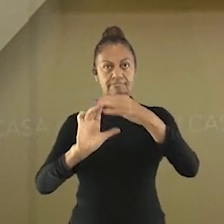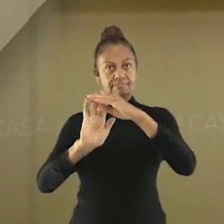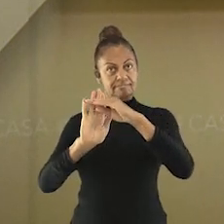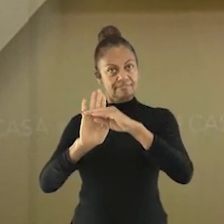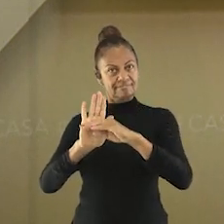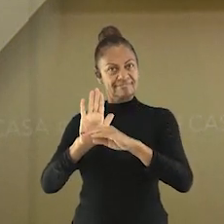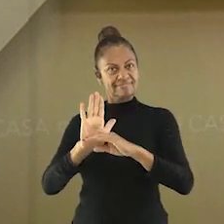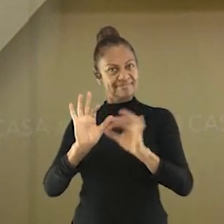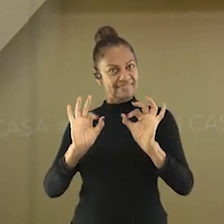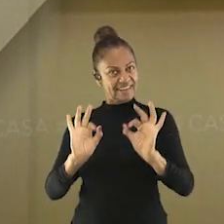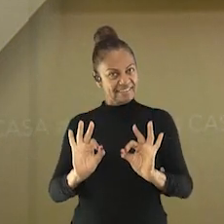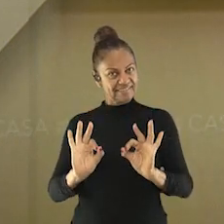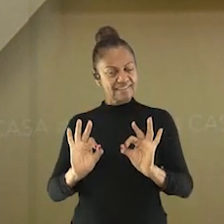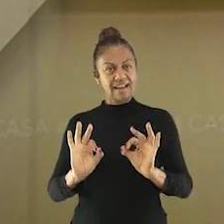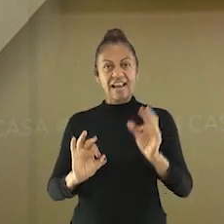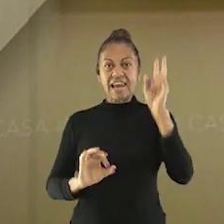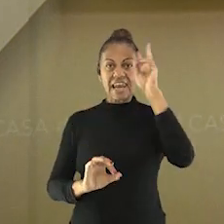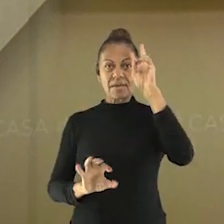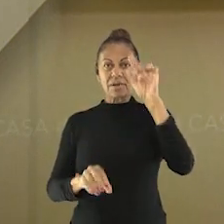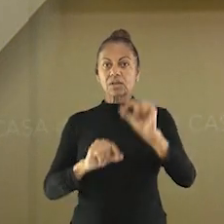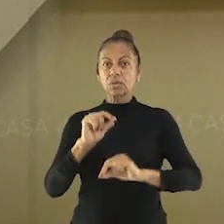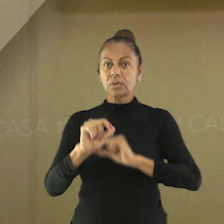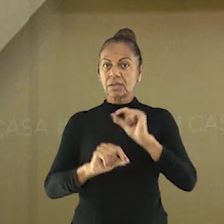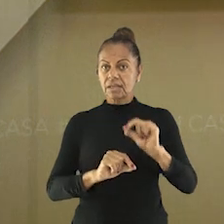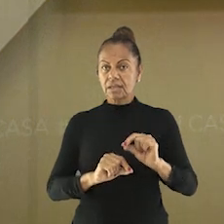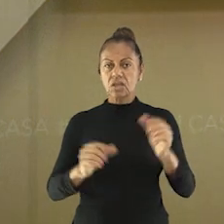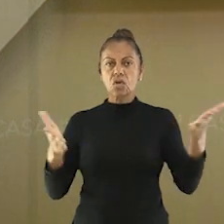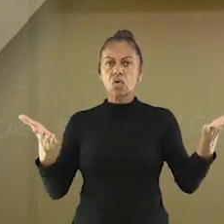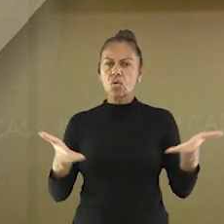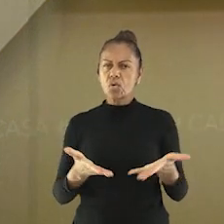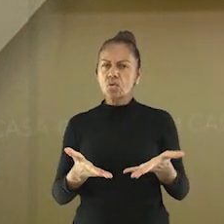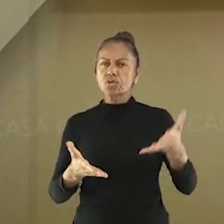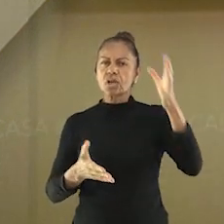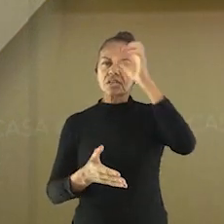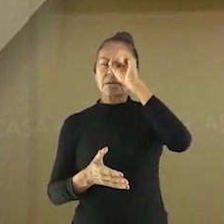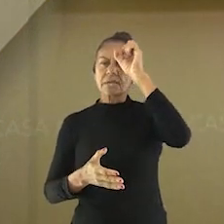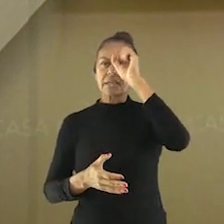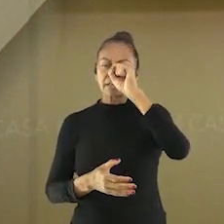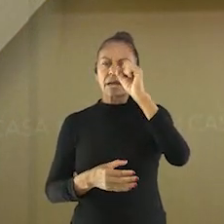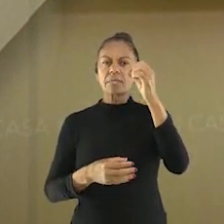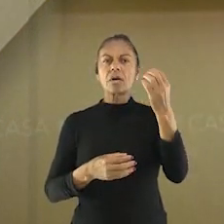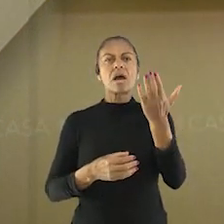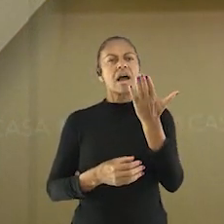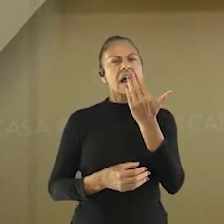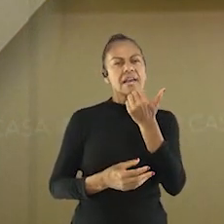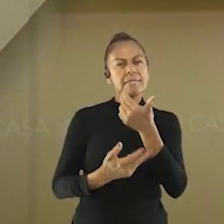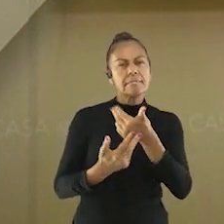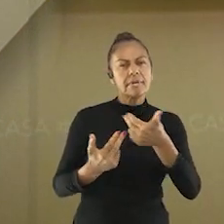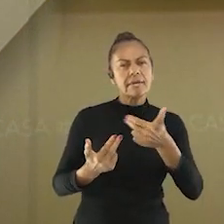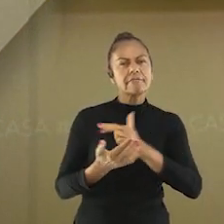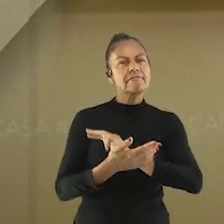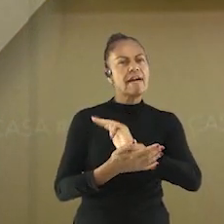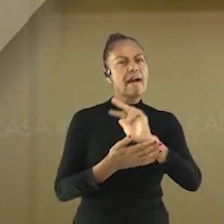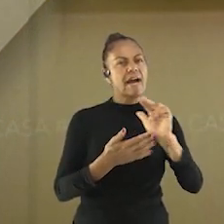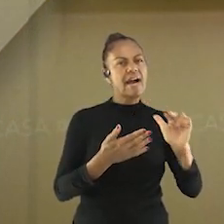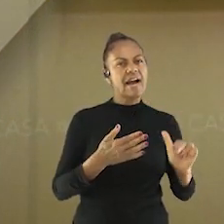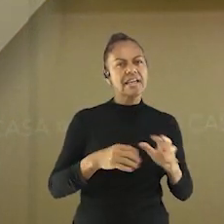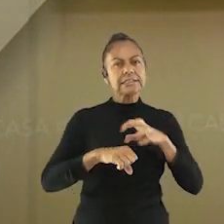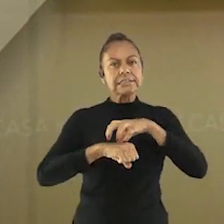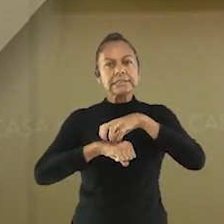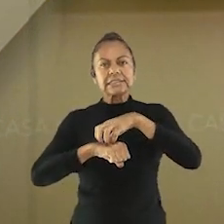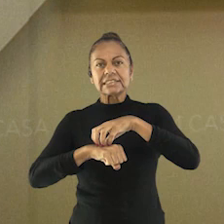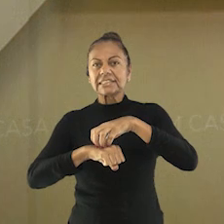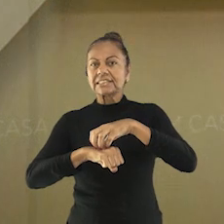Lembrando que, na aula de hoje, aprendemos sobre intolerâncias e alergias alimentares, aprendemos sobre